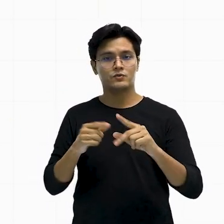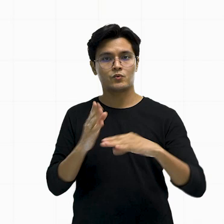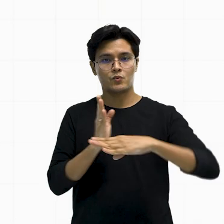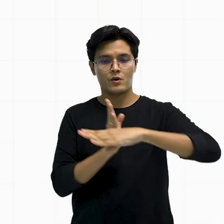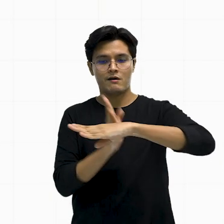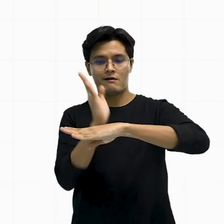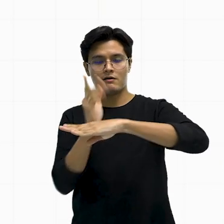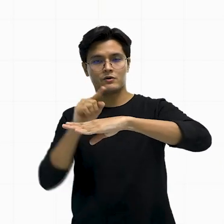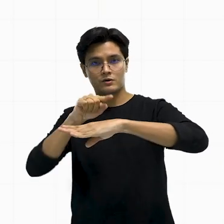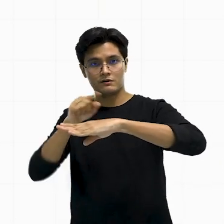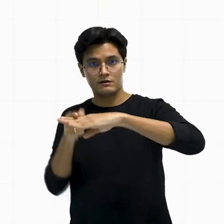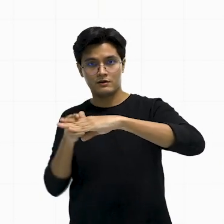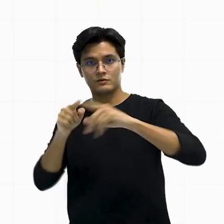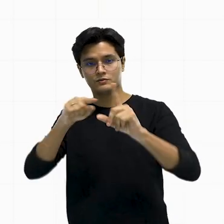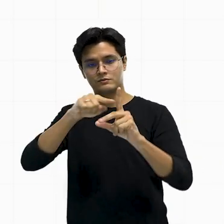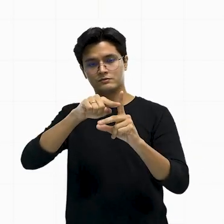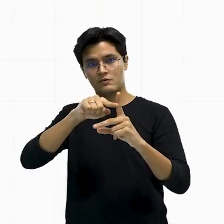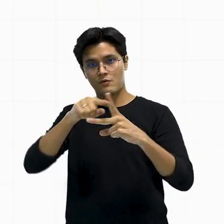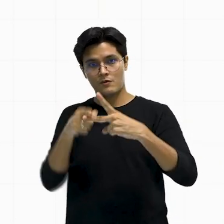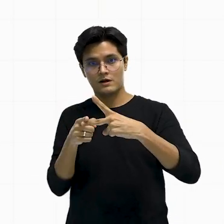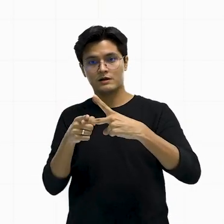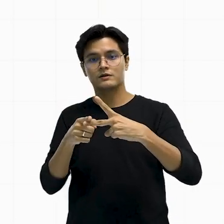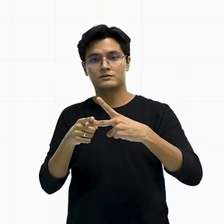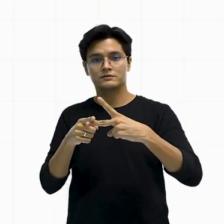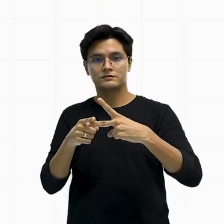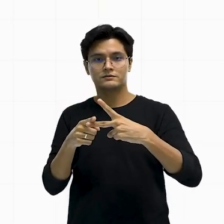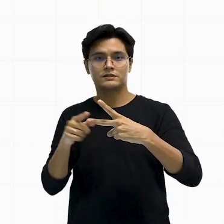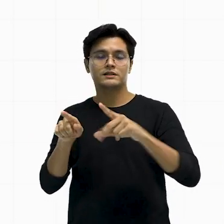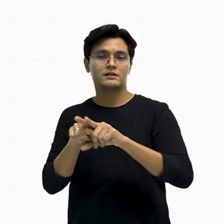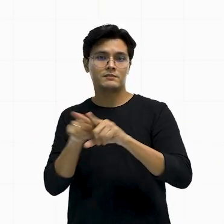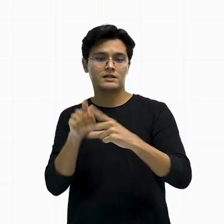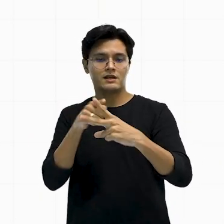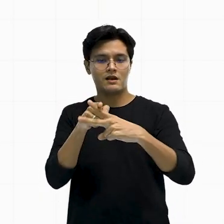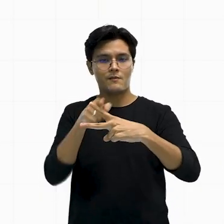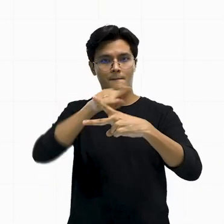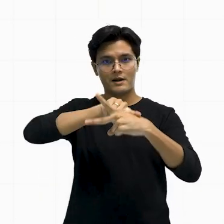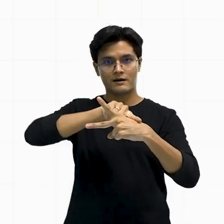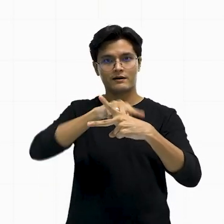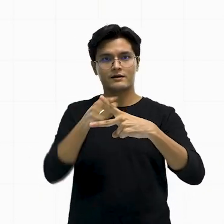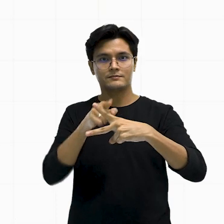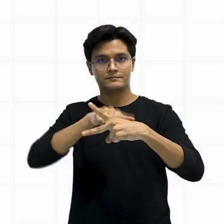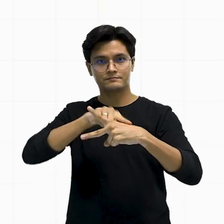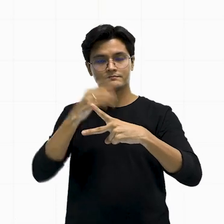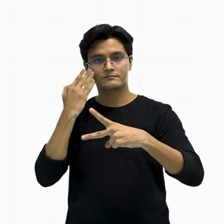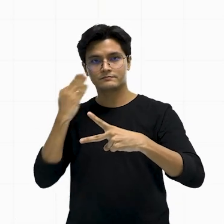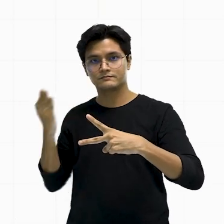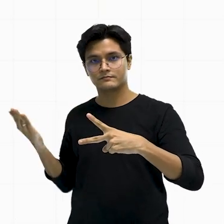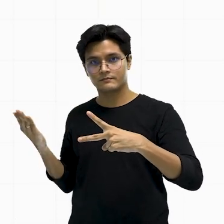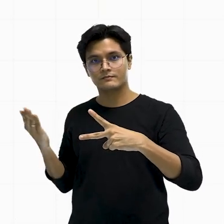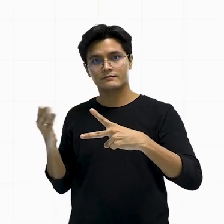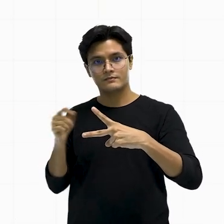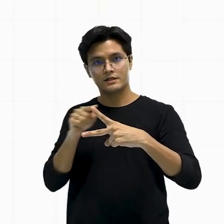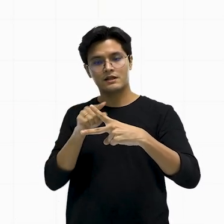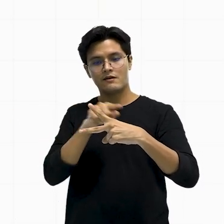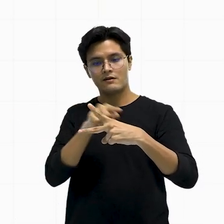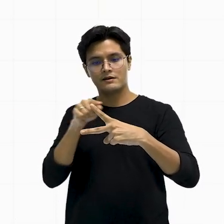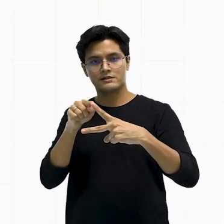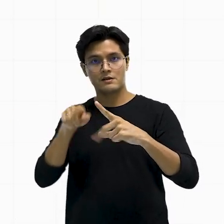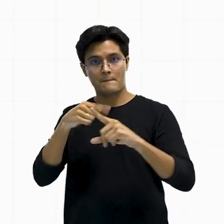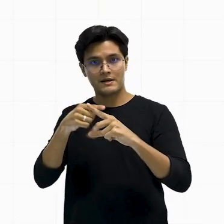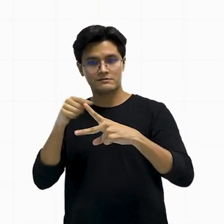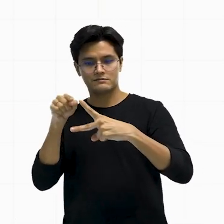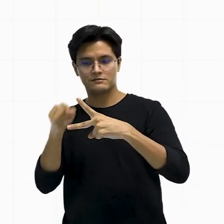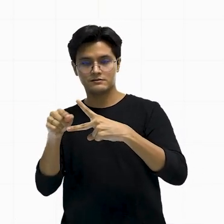tá? E tenho esse outro ângulo bem aqui. Quando você somar esses dois ângulos,